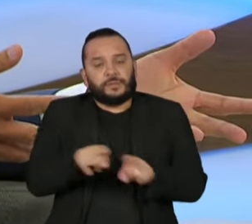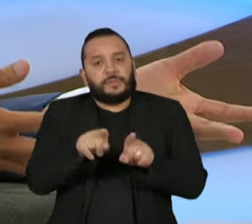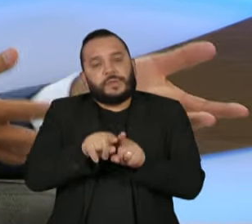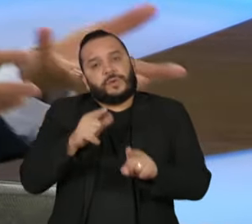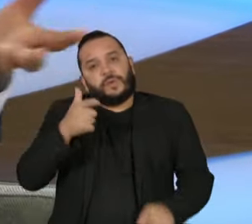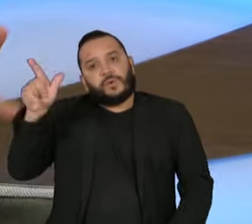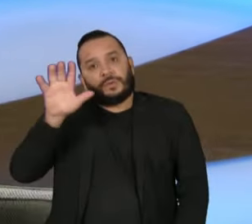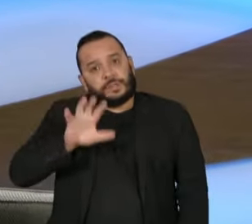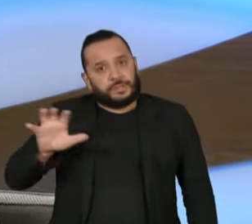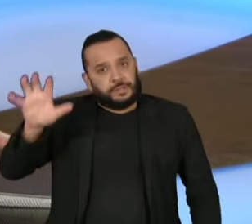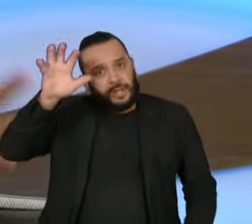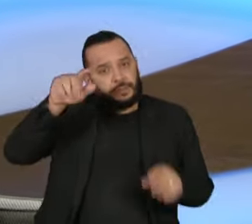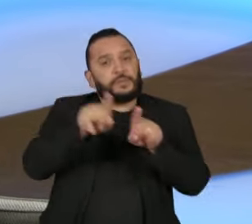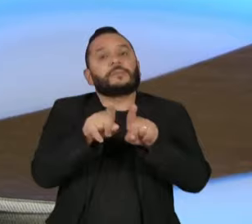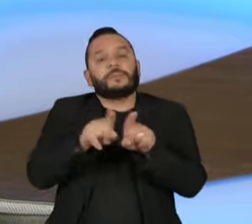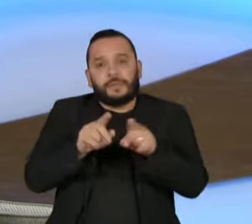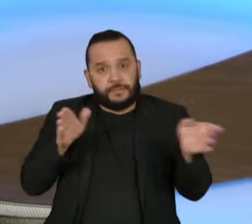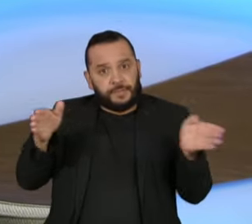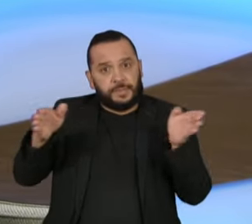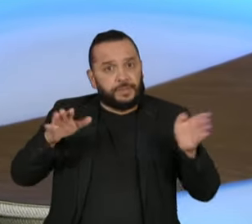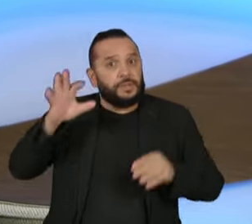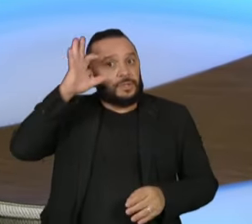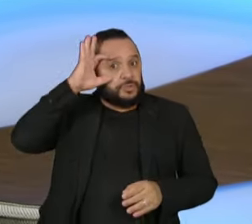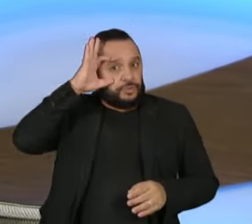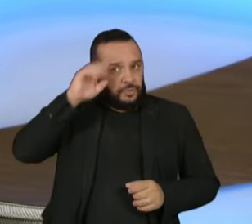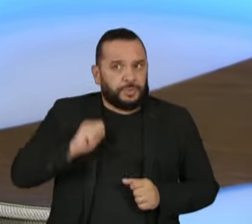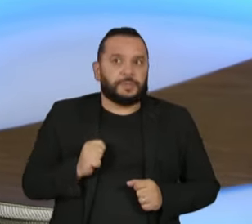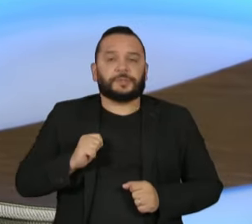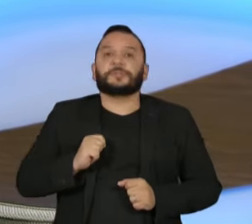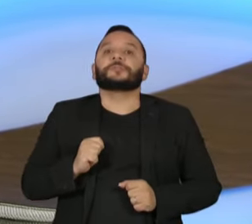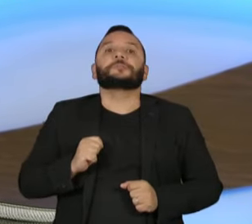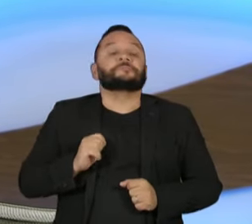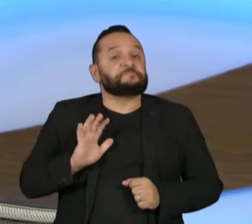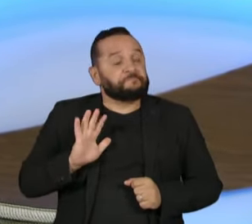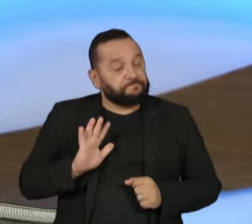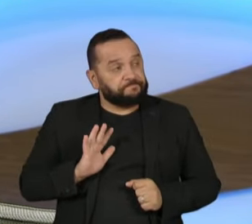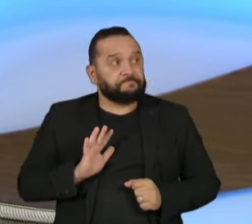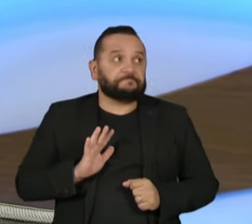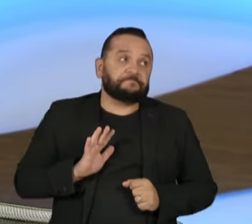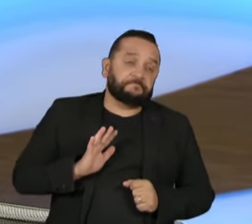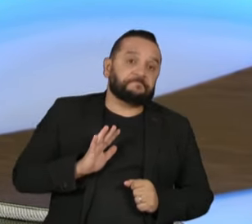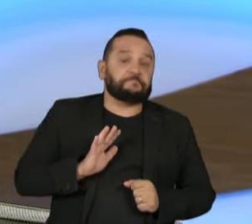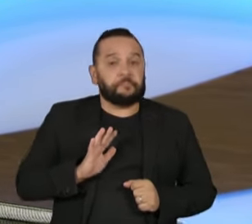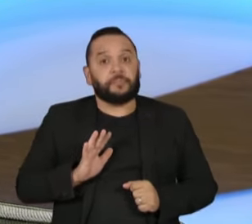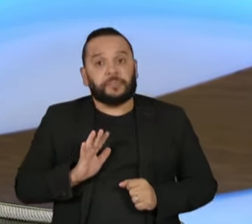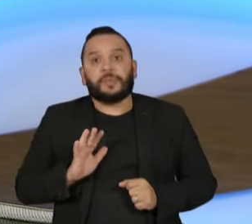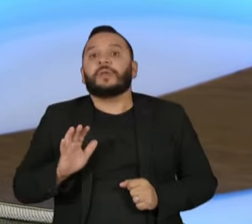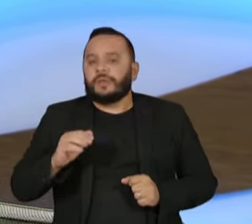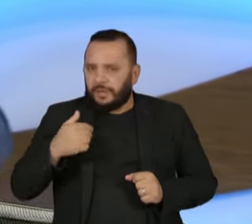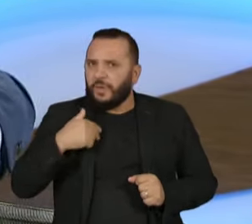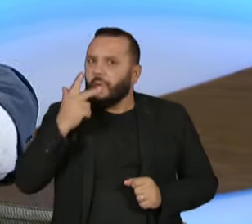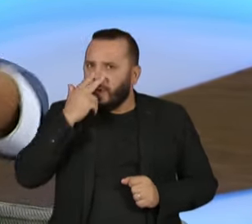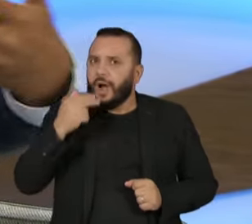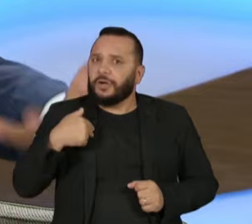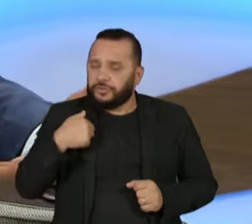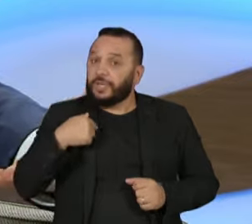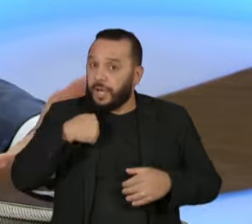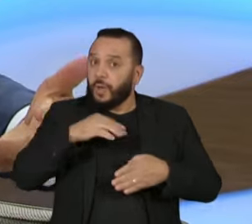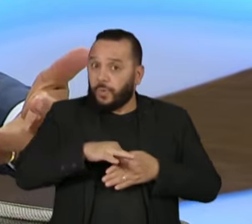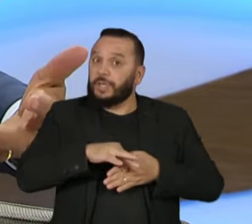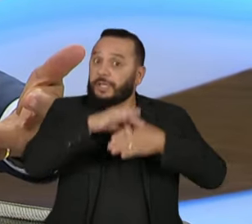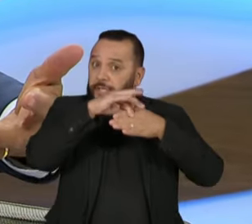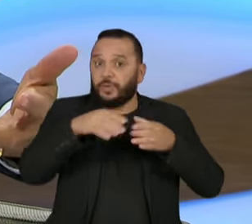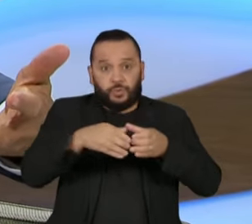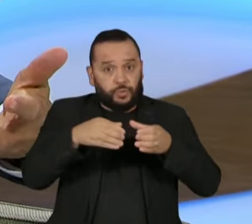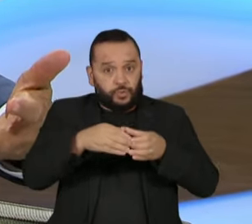período da Dilma inicial lá na frente. Eu acho que ali a gente cometeu, na minha opinião, eu era líder do